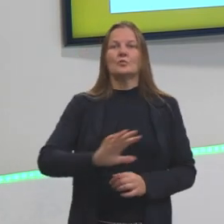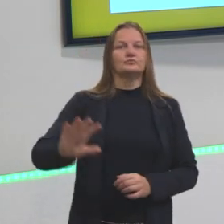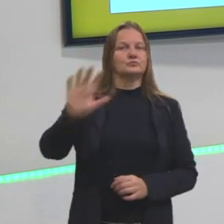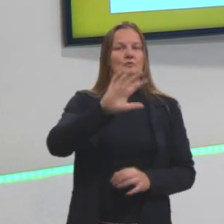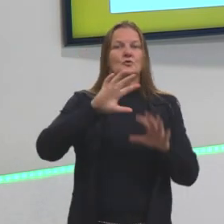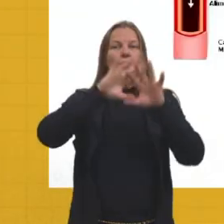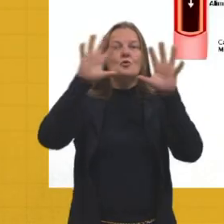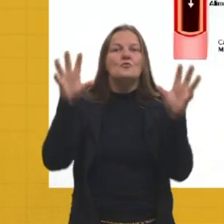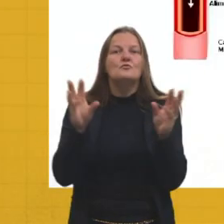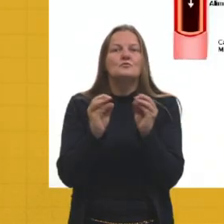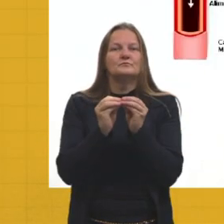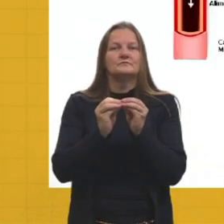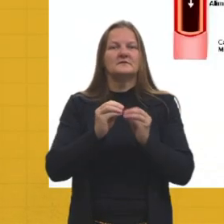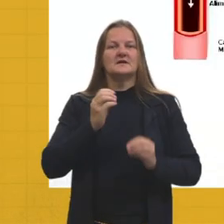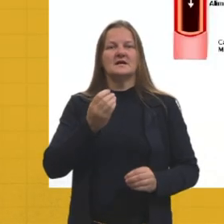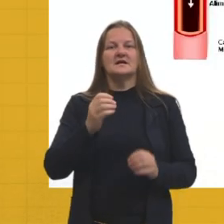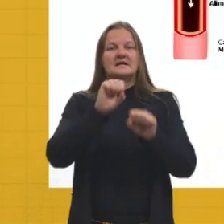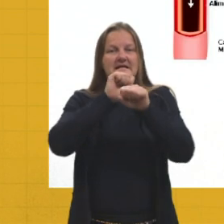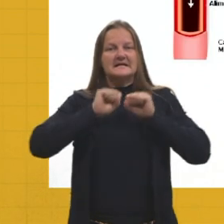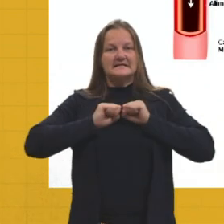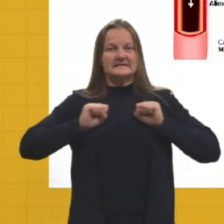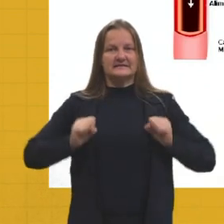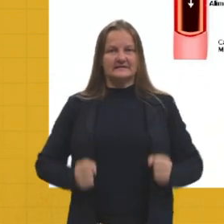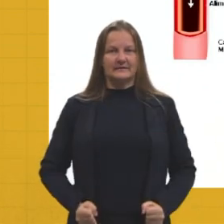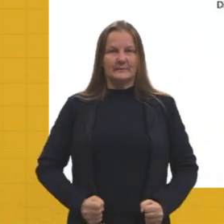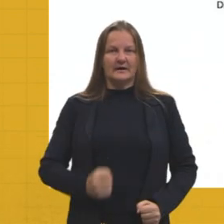resumo aí do sistema digestório.